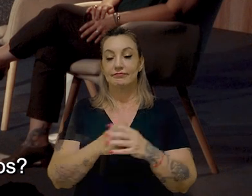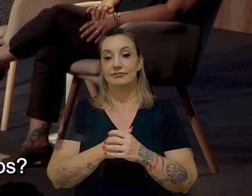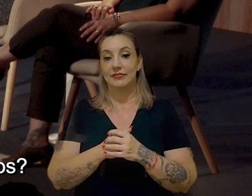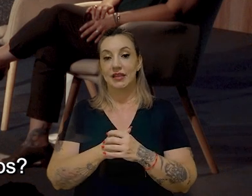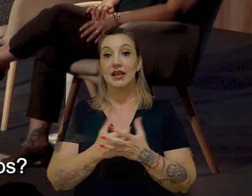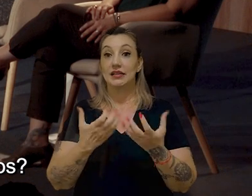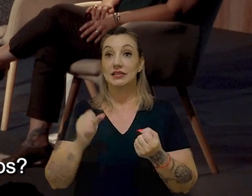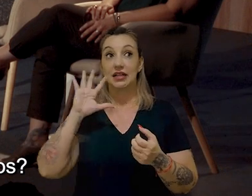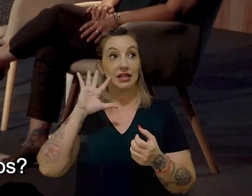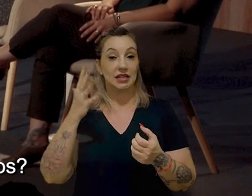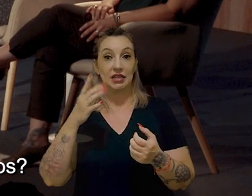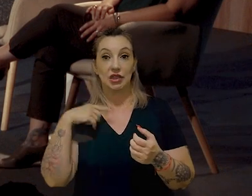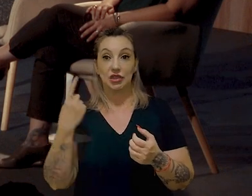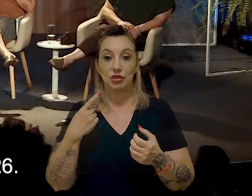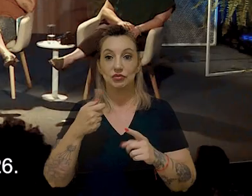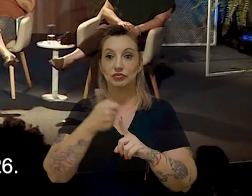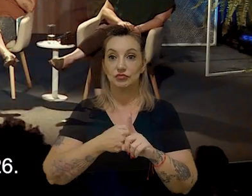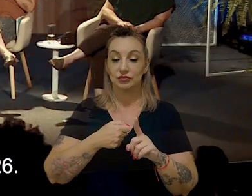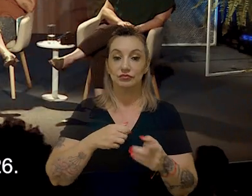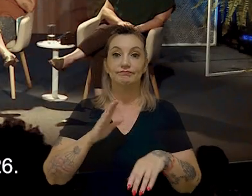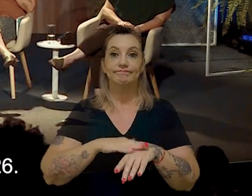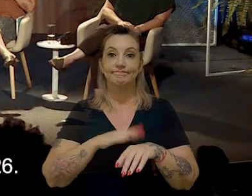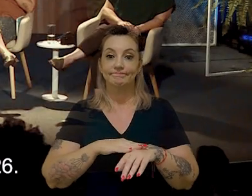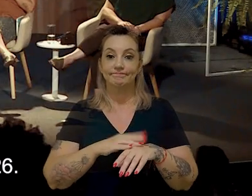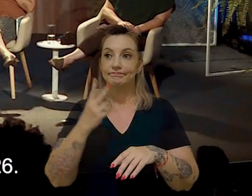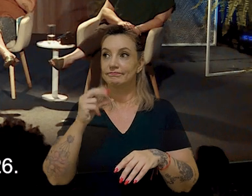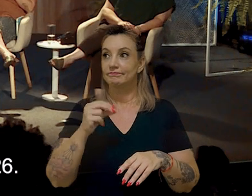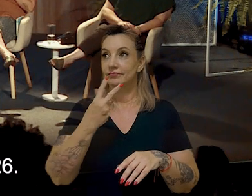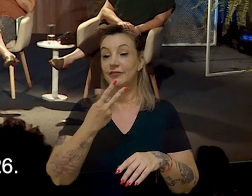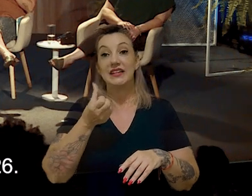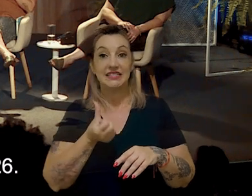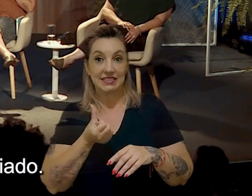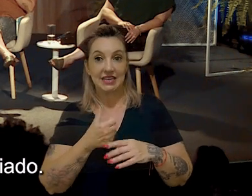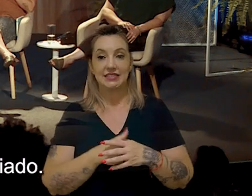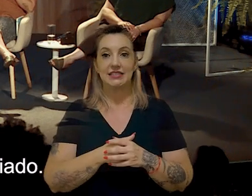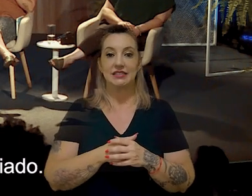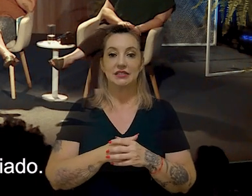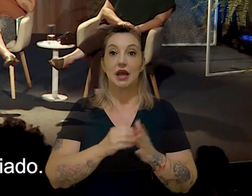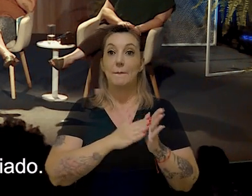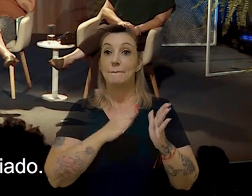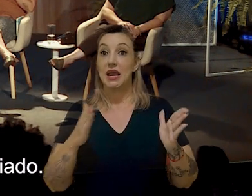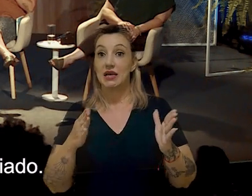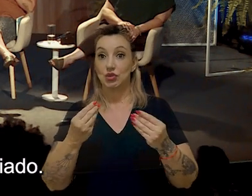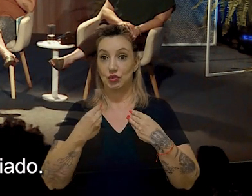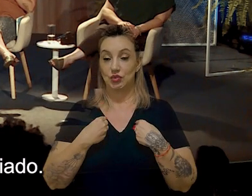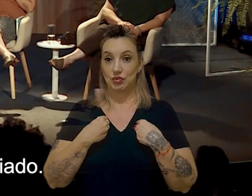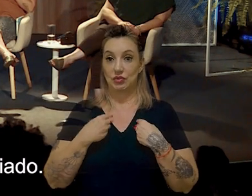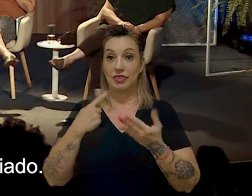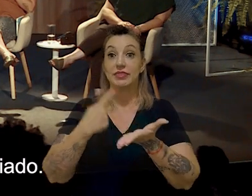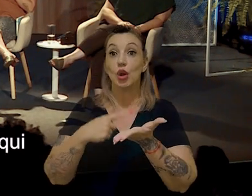à resiliência climática dos nossos ativos? Nós vamos ter que fazer isso em 2026. Isso é um prazo dado, não é prazo